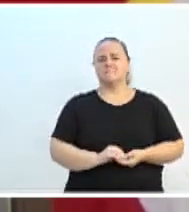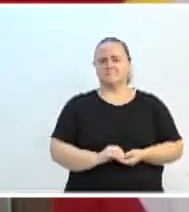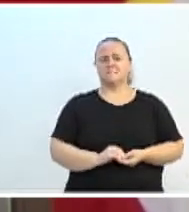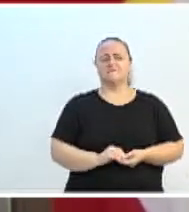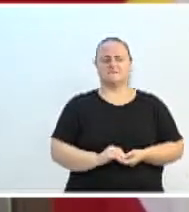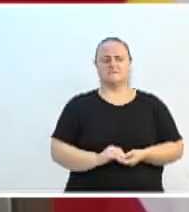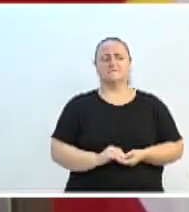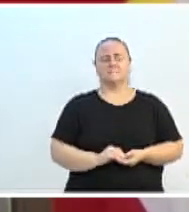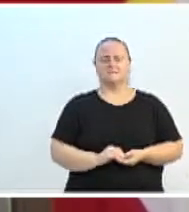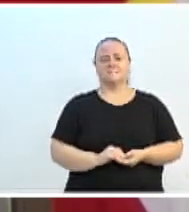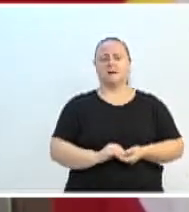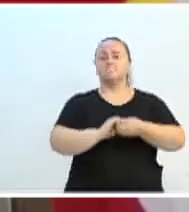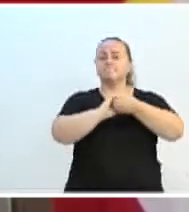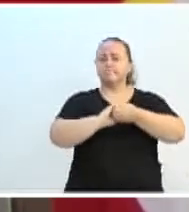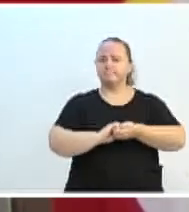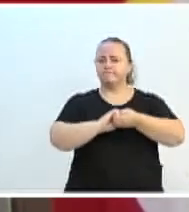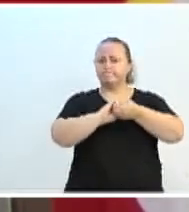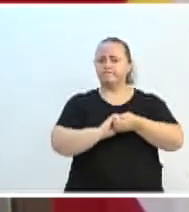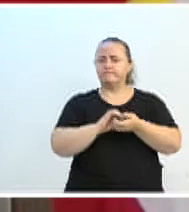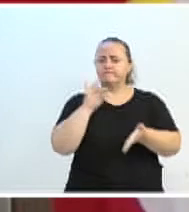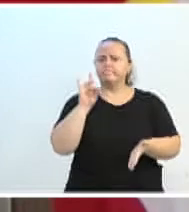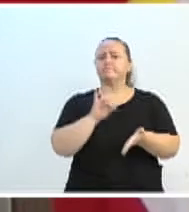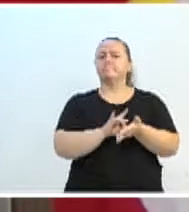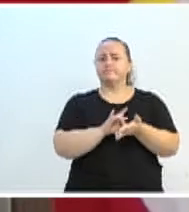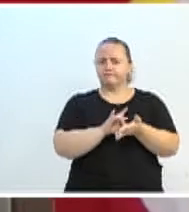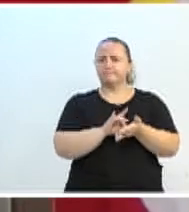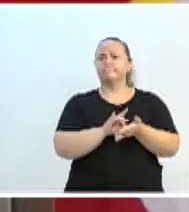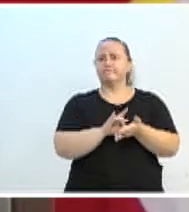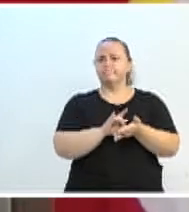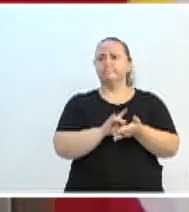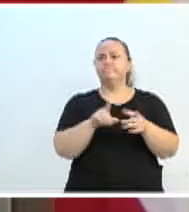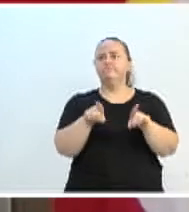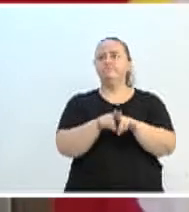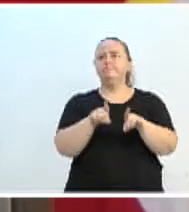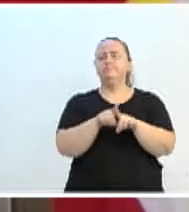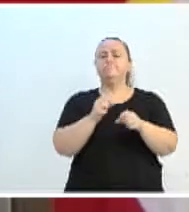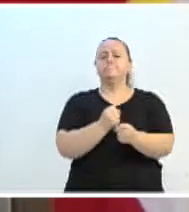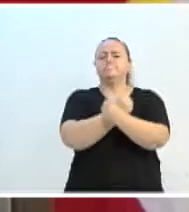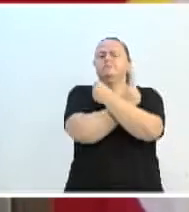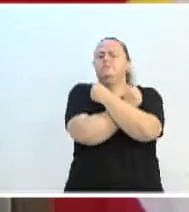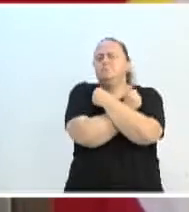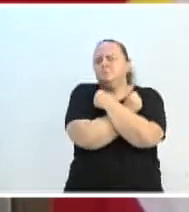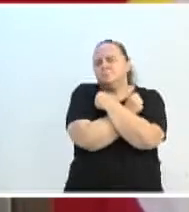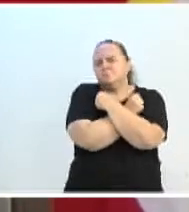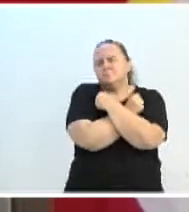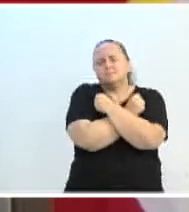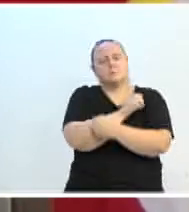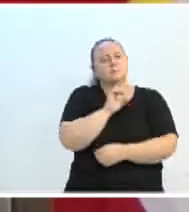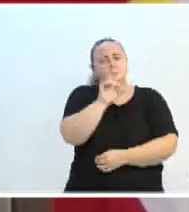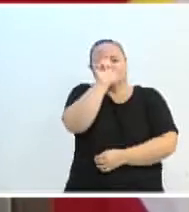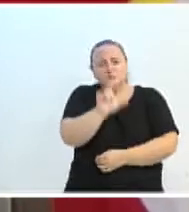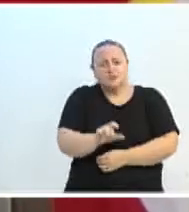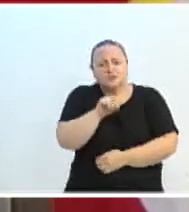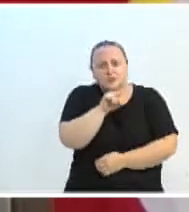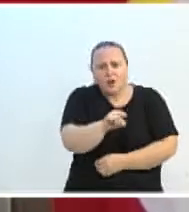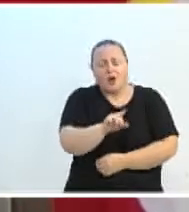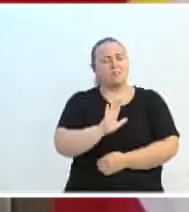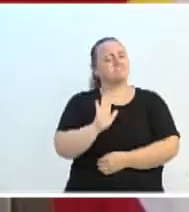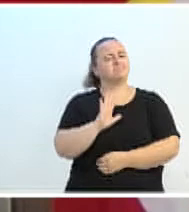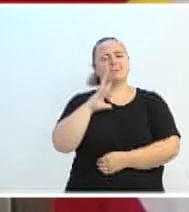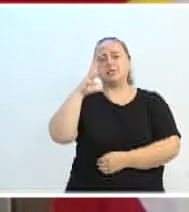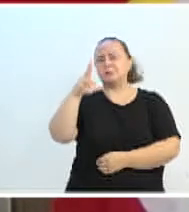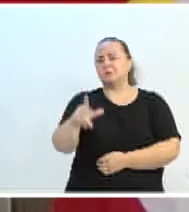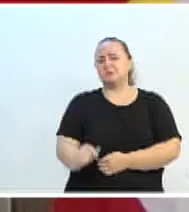e eu parabenizo aqui e eu mando um grande abraço não só à Marilza, mas a todas as mães